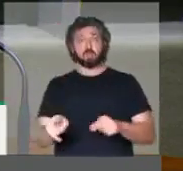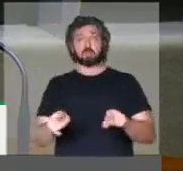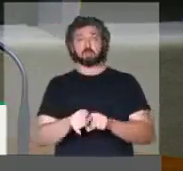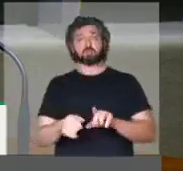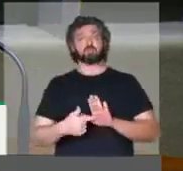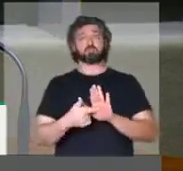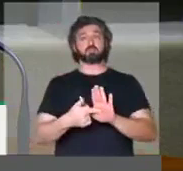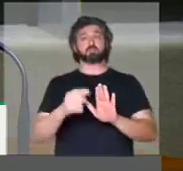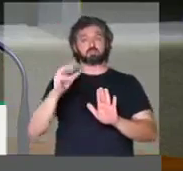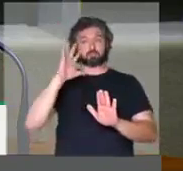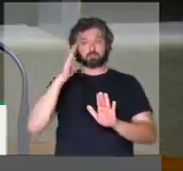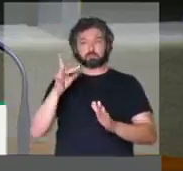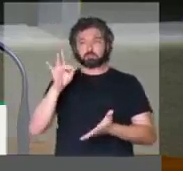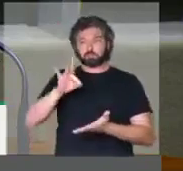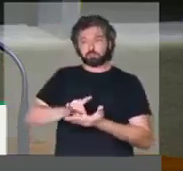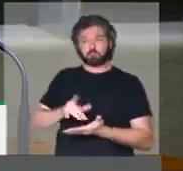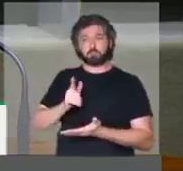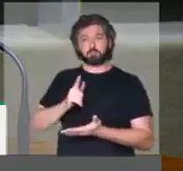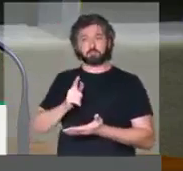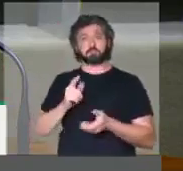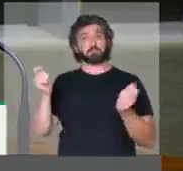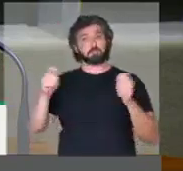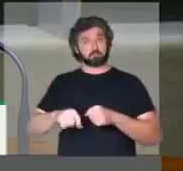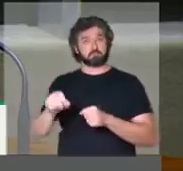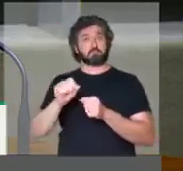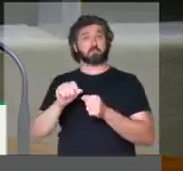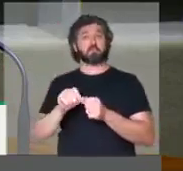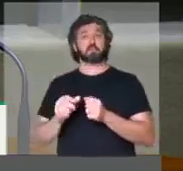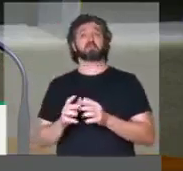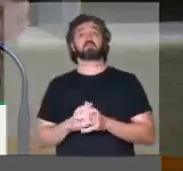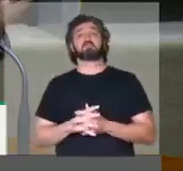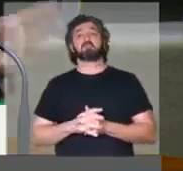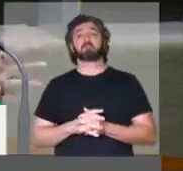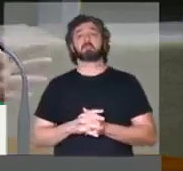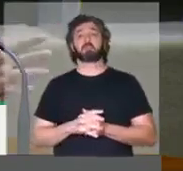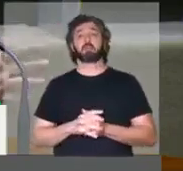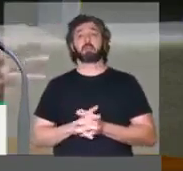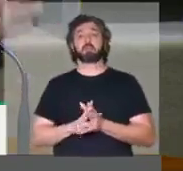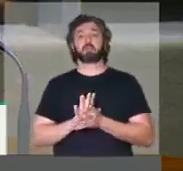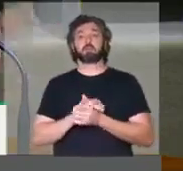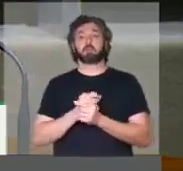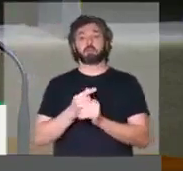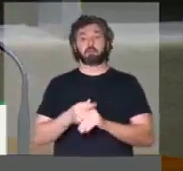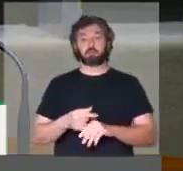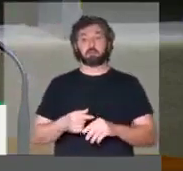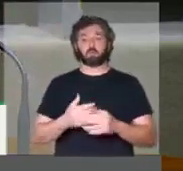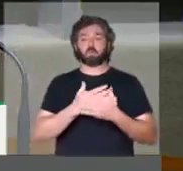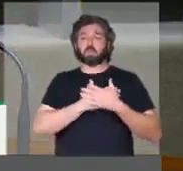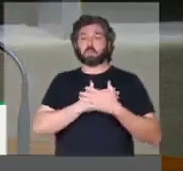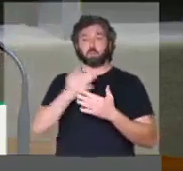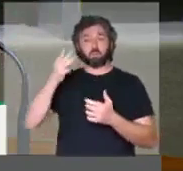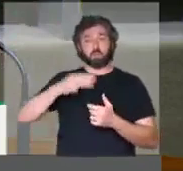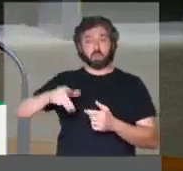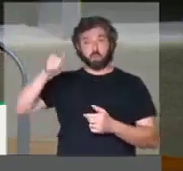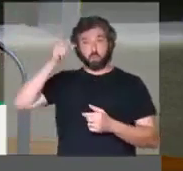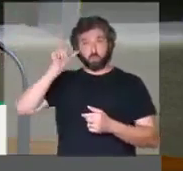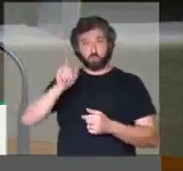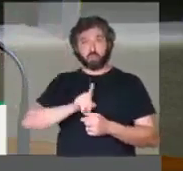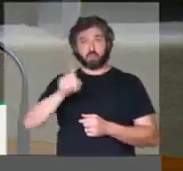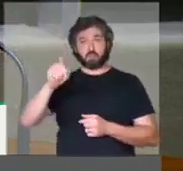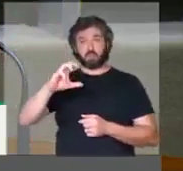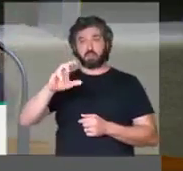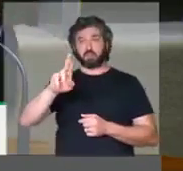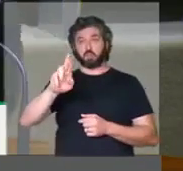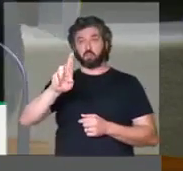mostra que há soluções reais possíveis de serem realizadas em nosso país para este setor. No nosso querido Maranhão, ontem, lá em